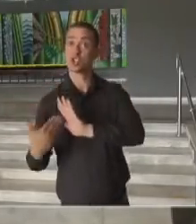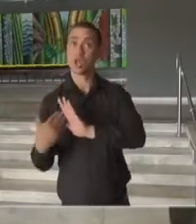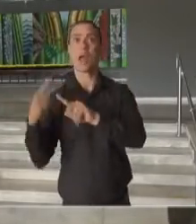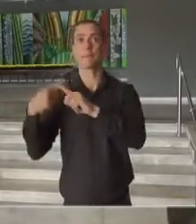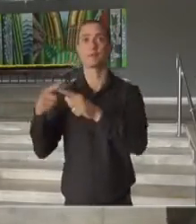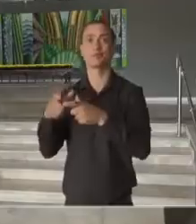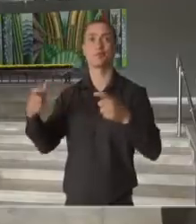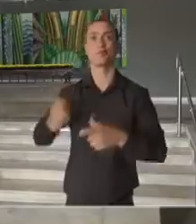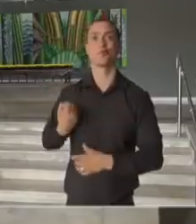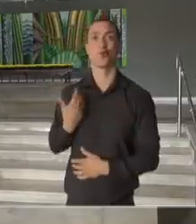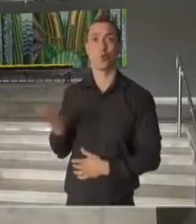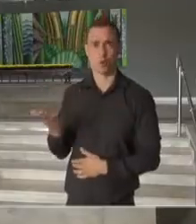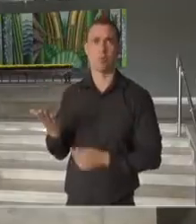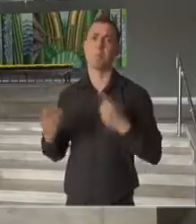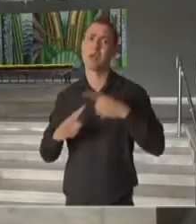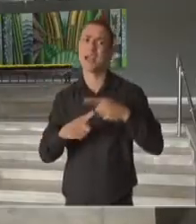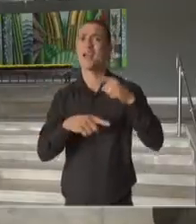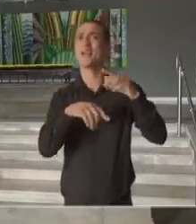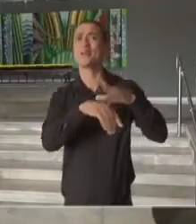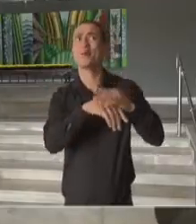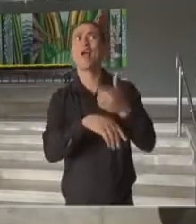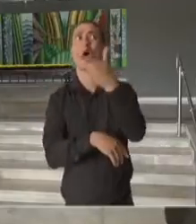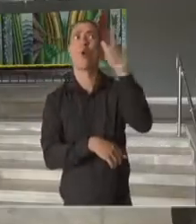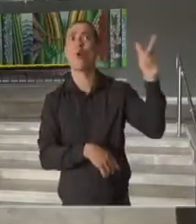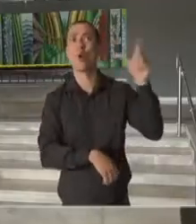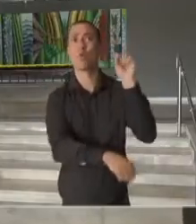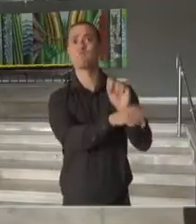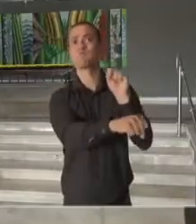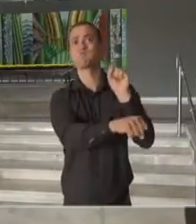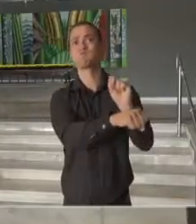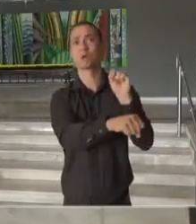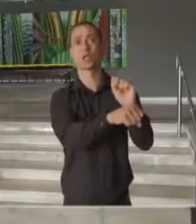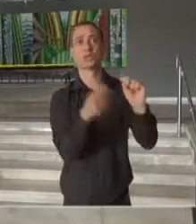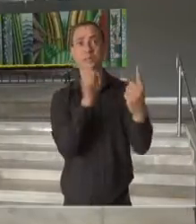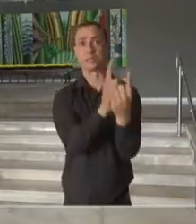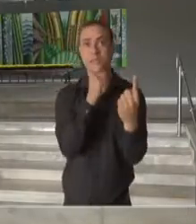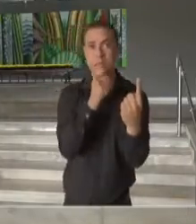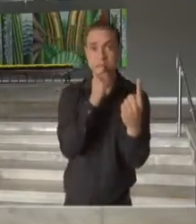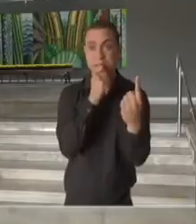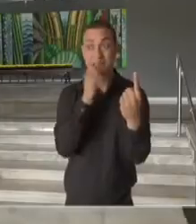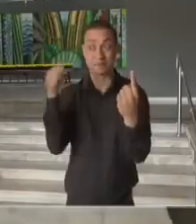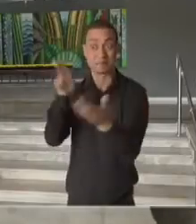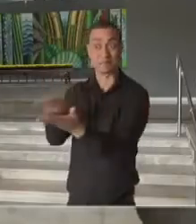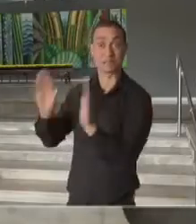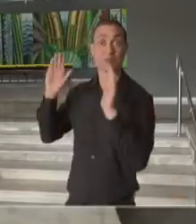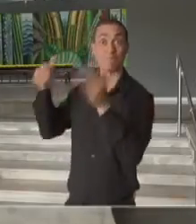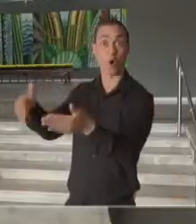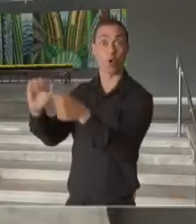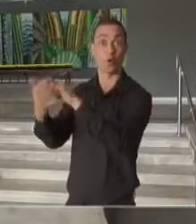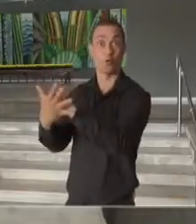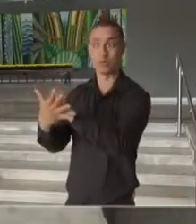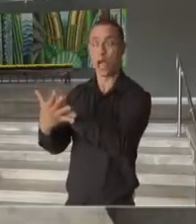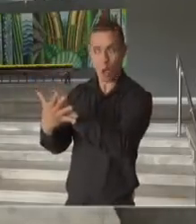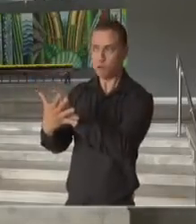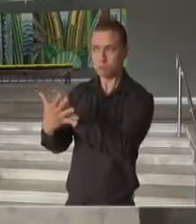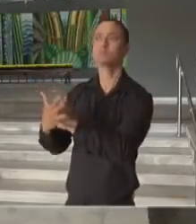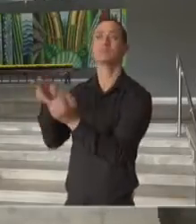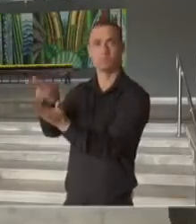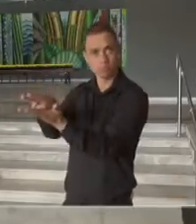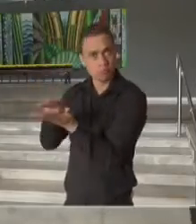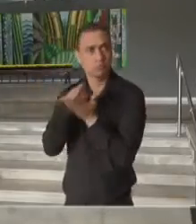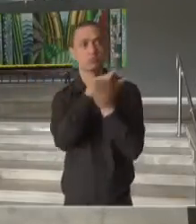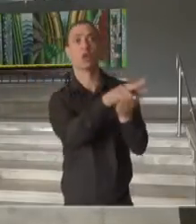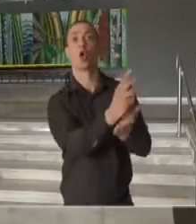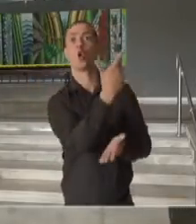doenças que ficaram ali represadas para que nós pudéssemos dar atenção especial à própria COVID.